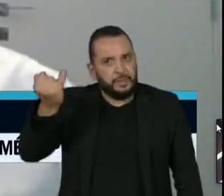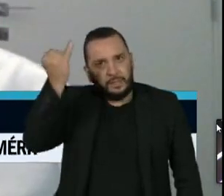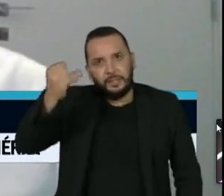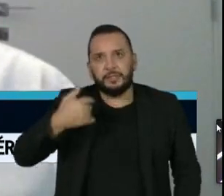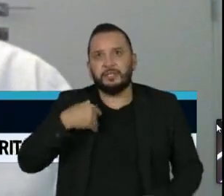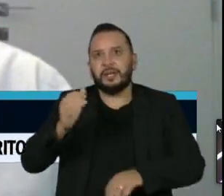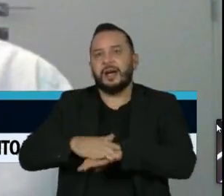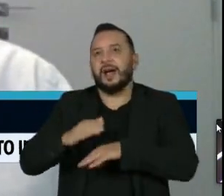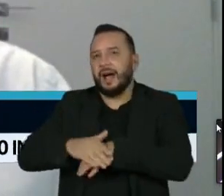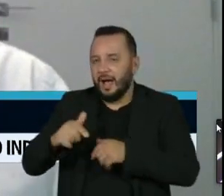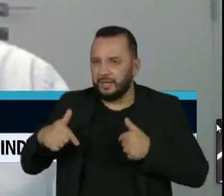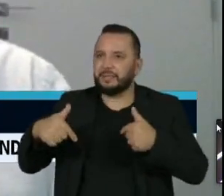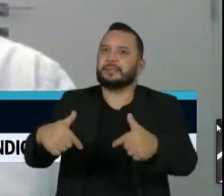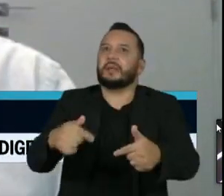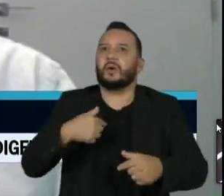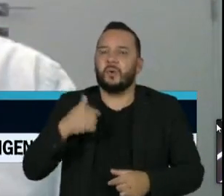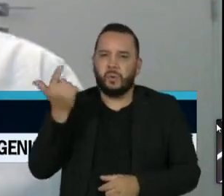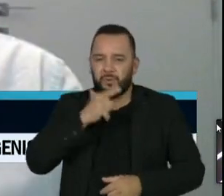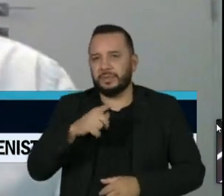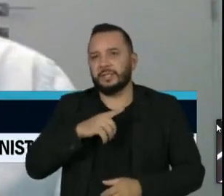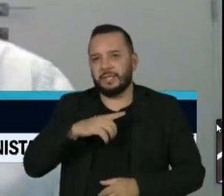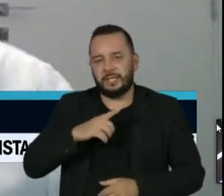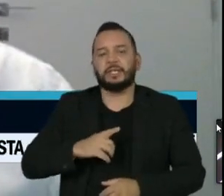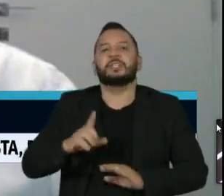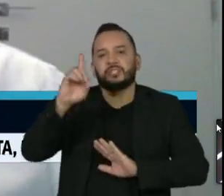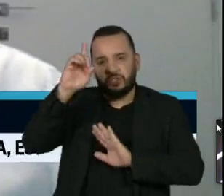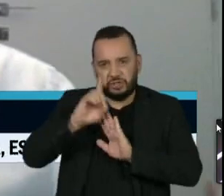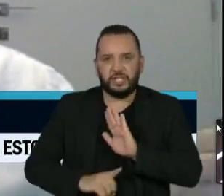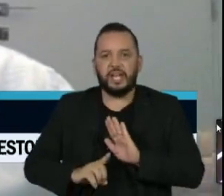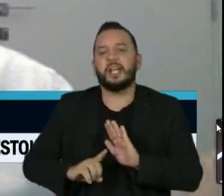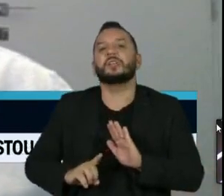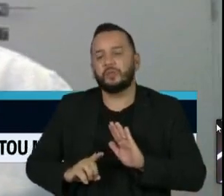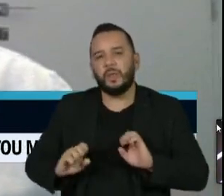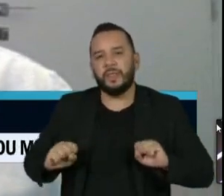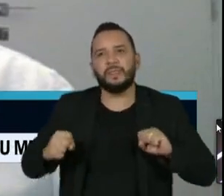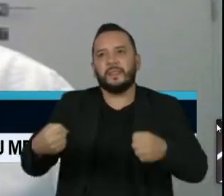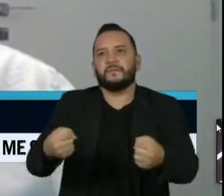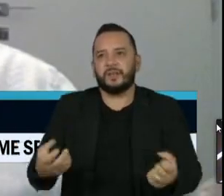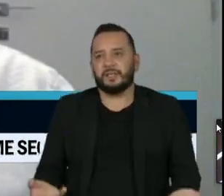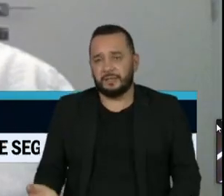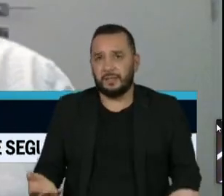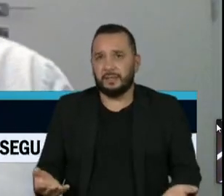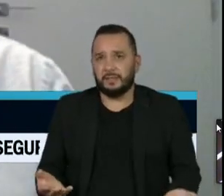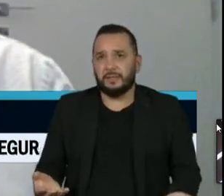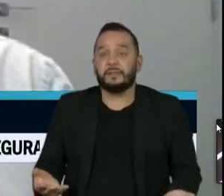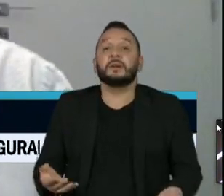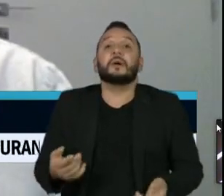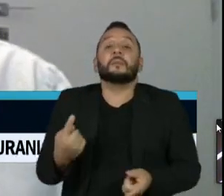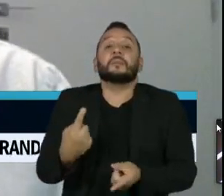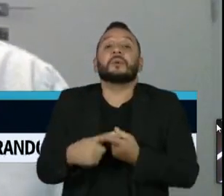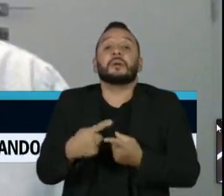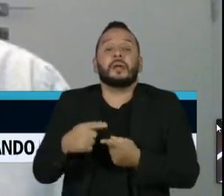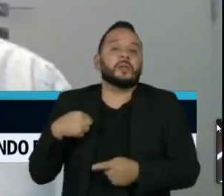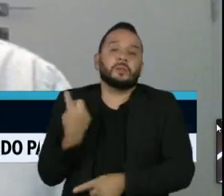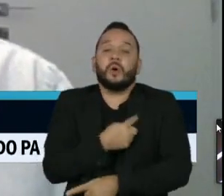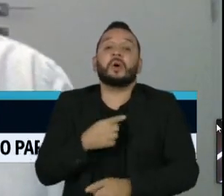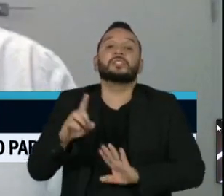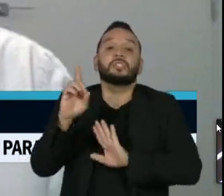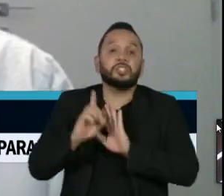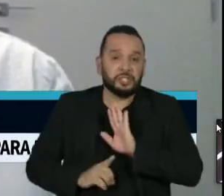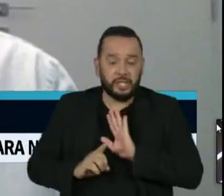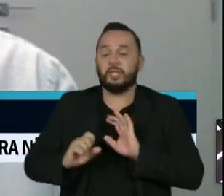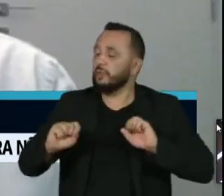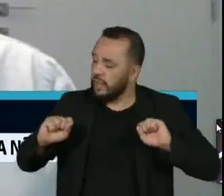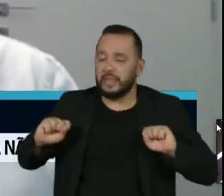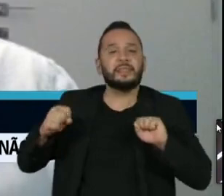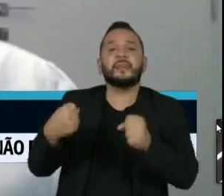fortalecimento do direito de defesa, porque o exercício do direito, o fortalecimento do exercício do direito de defesa é